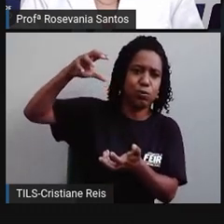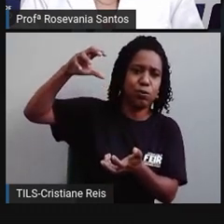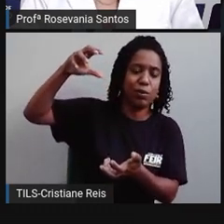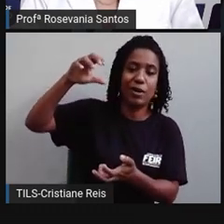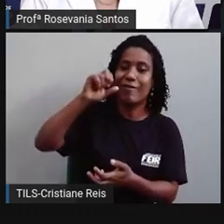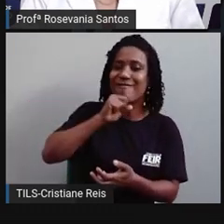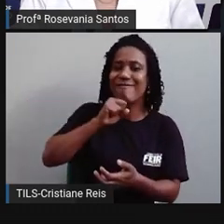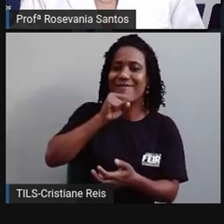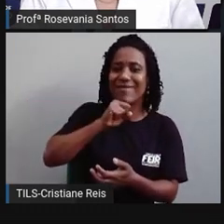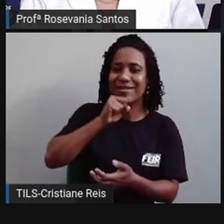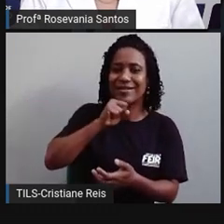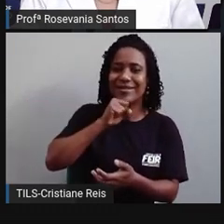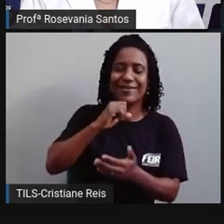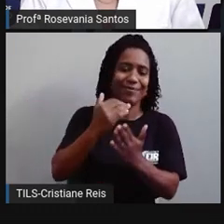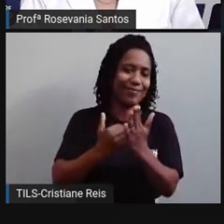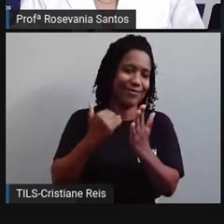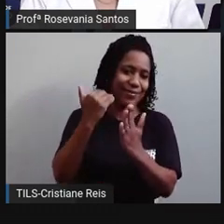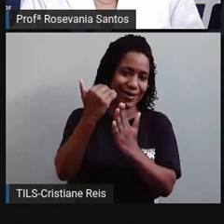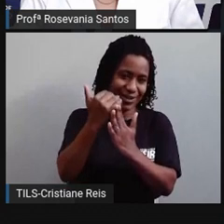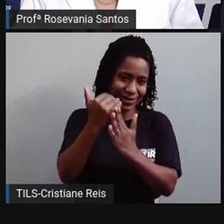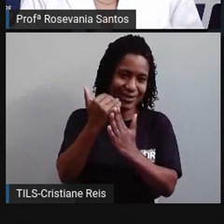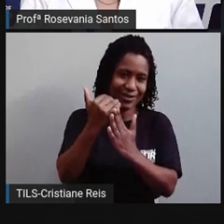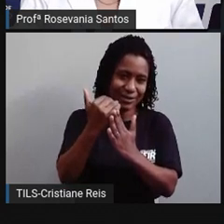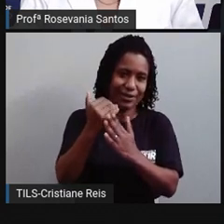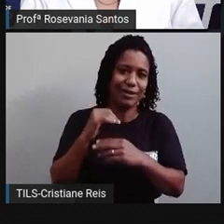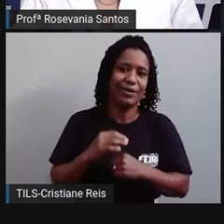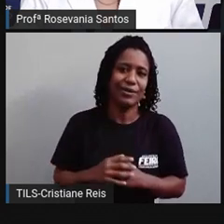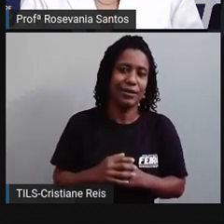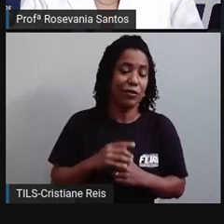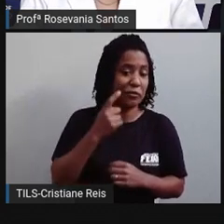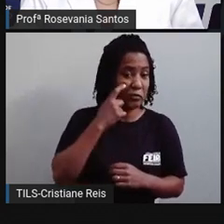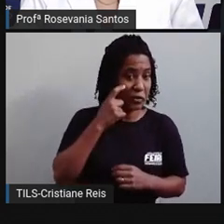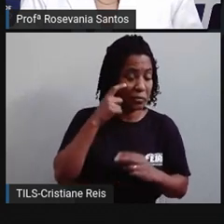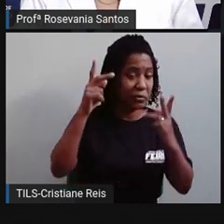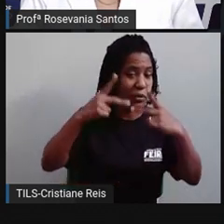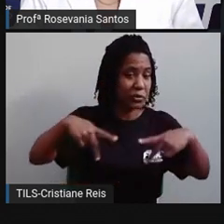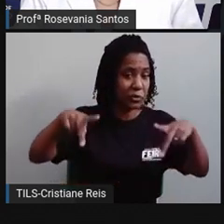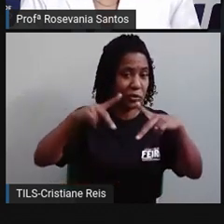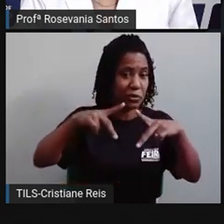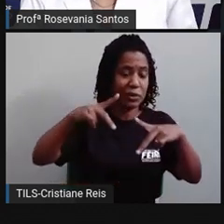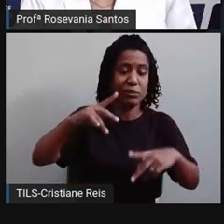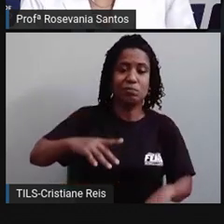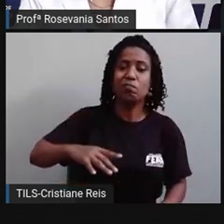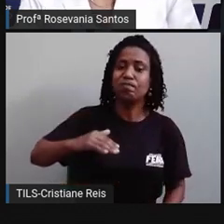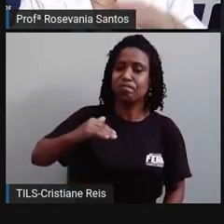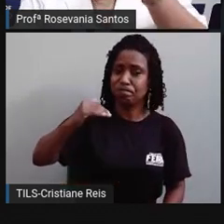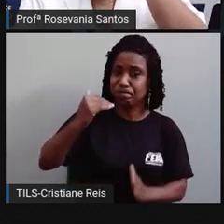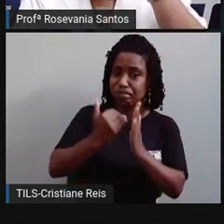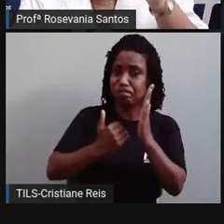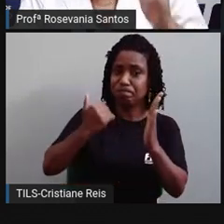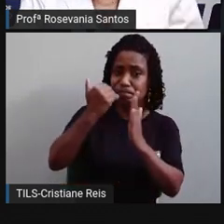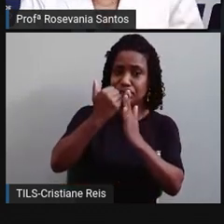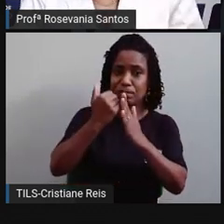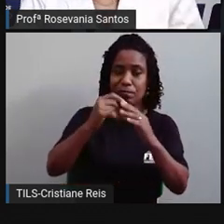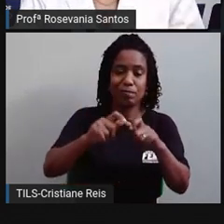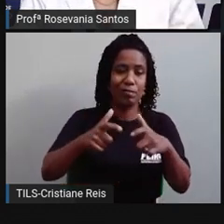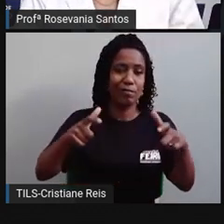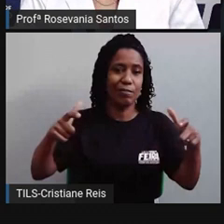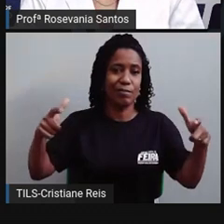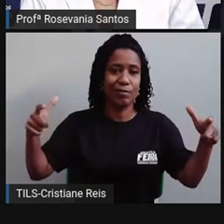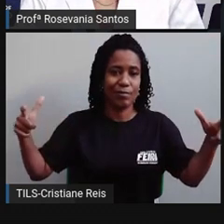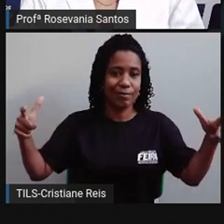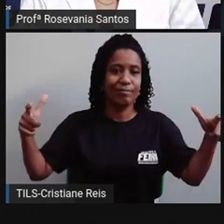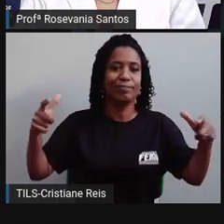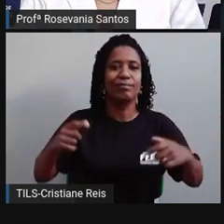quê? Envelhecendo. E aí, ainda assim, continua o número alto de habitantes. Então, gente está experimentando esses